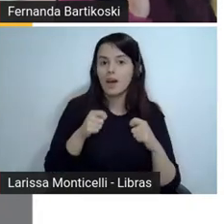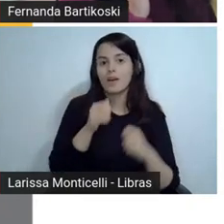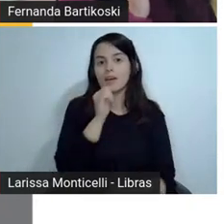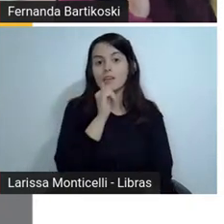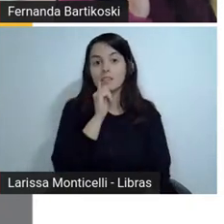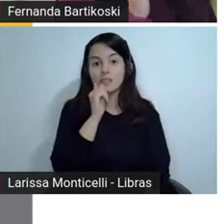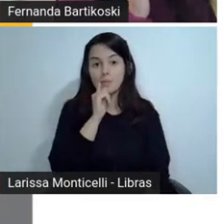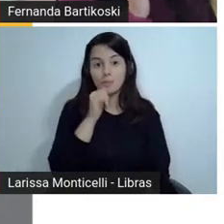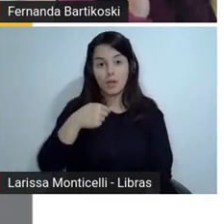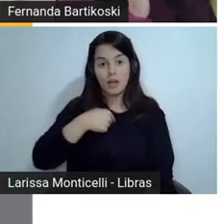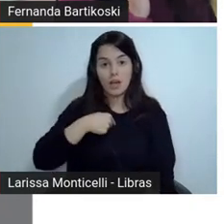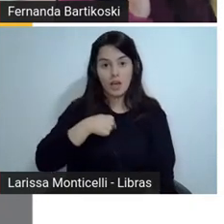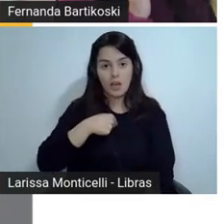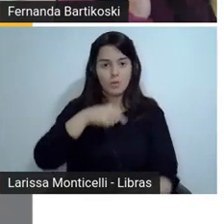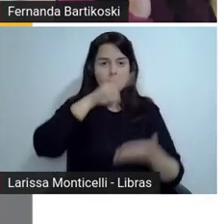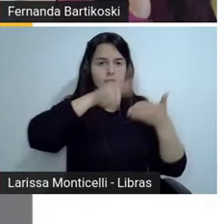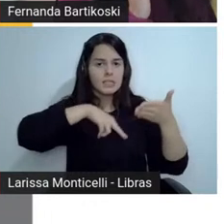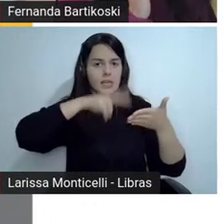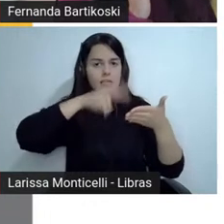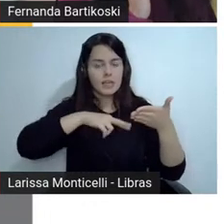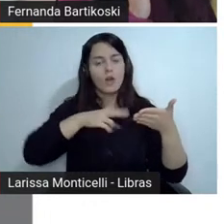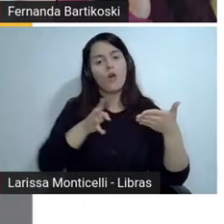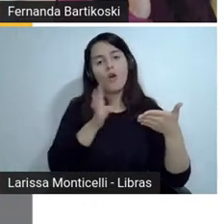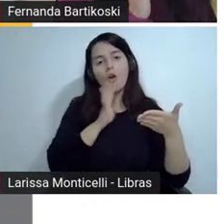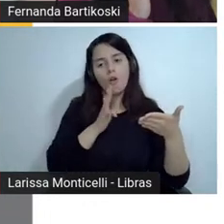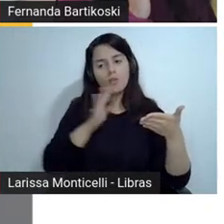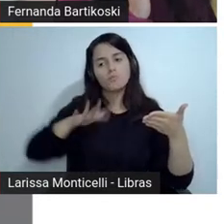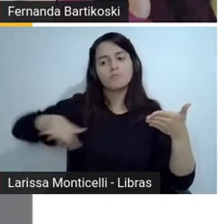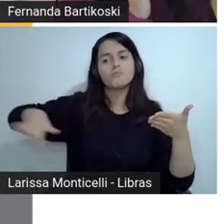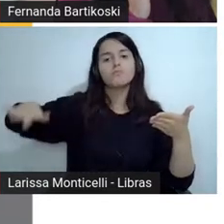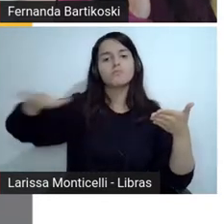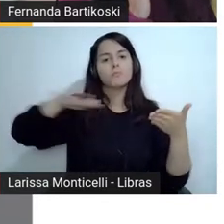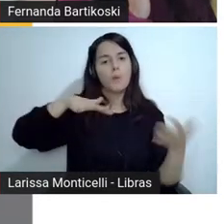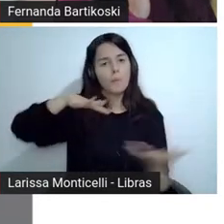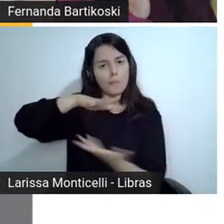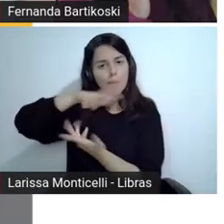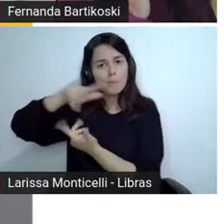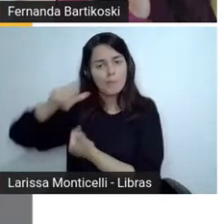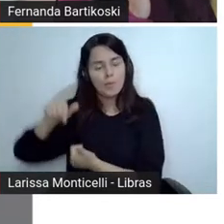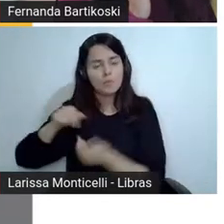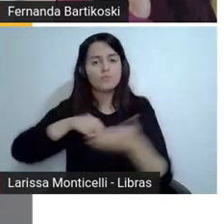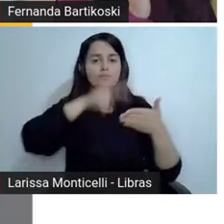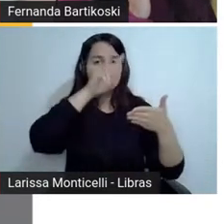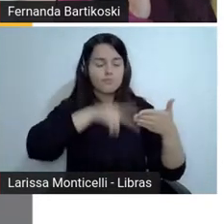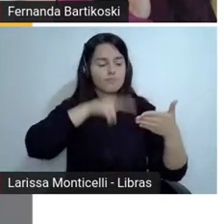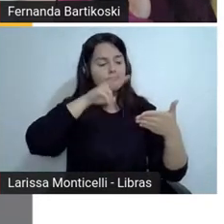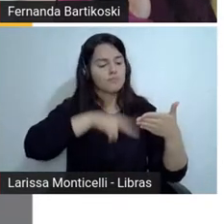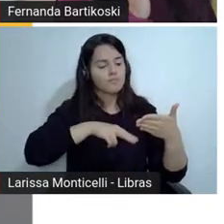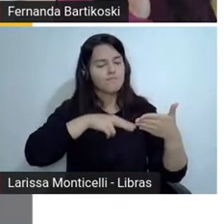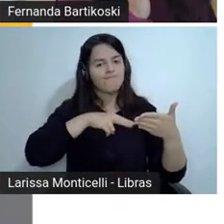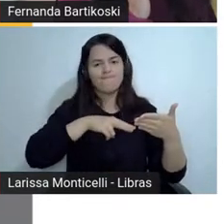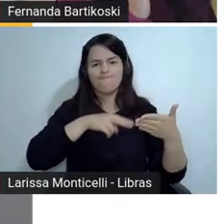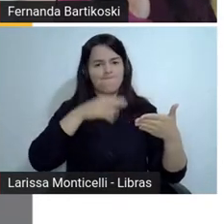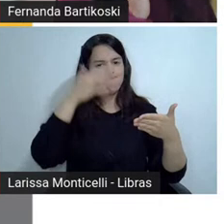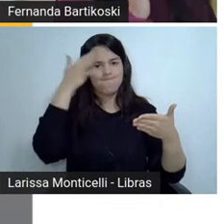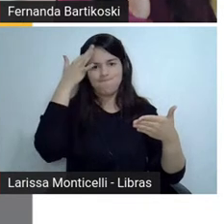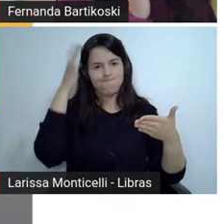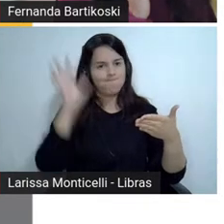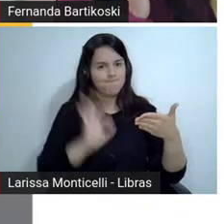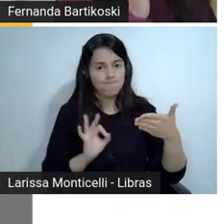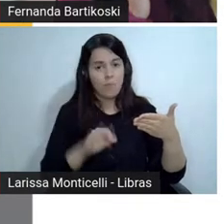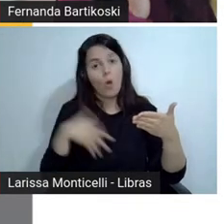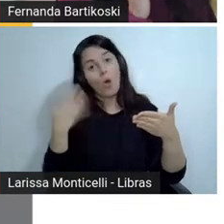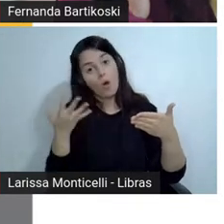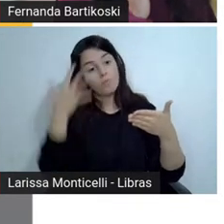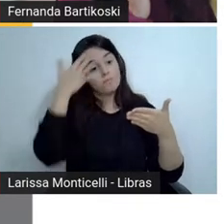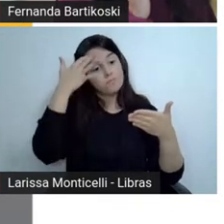possibilita que eu entenda, que eu gosto, que eu não gosto, que eu não entenda um texto, né? Então todas essas